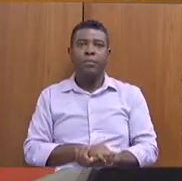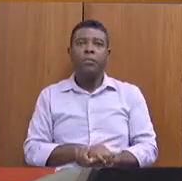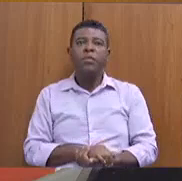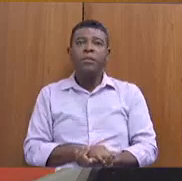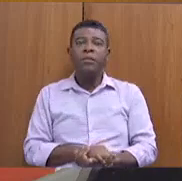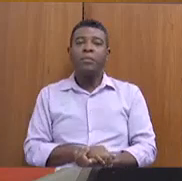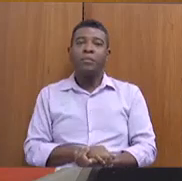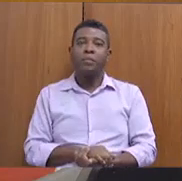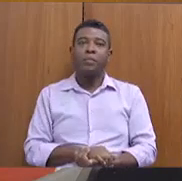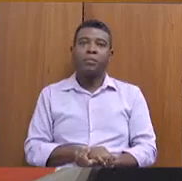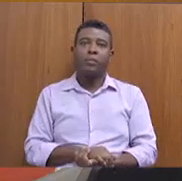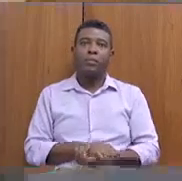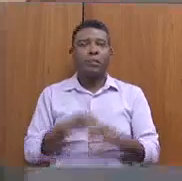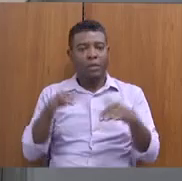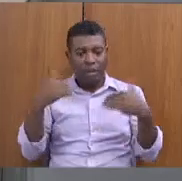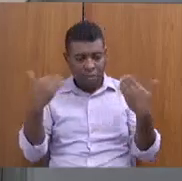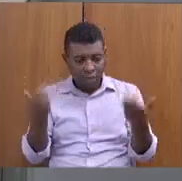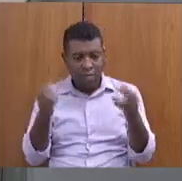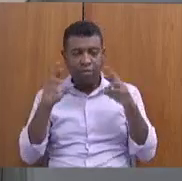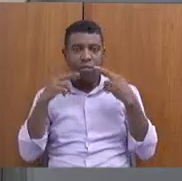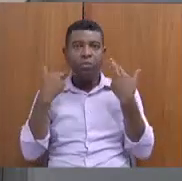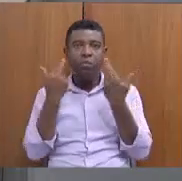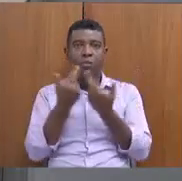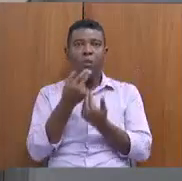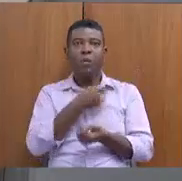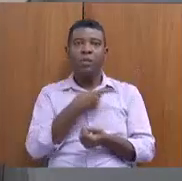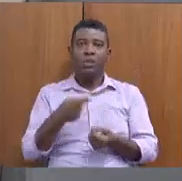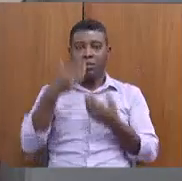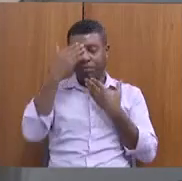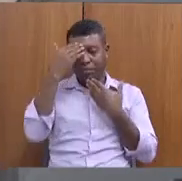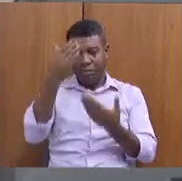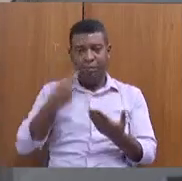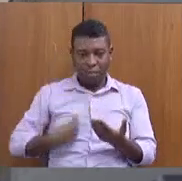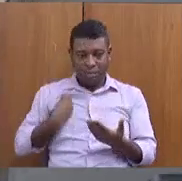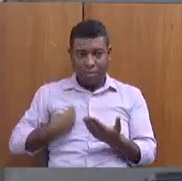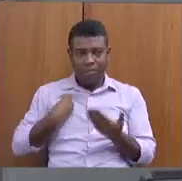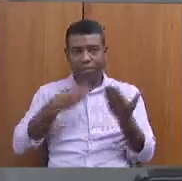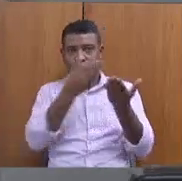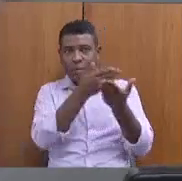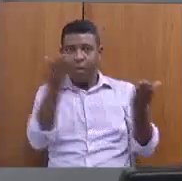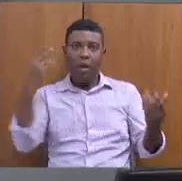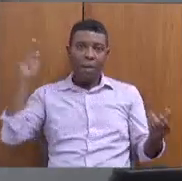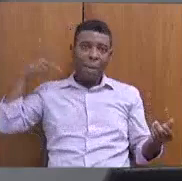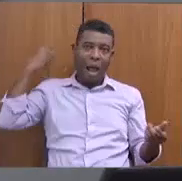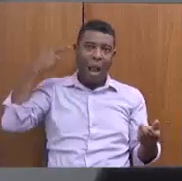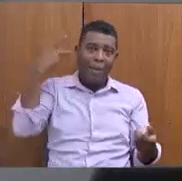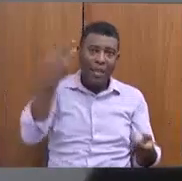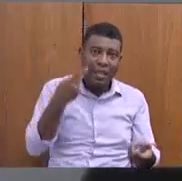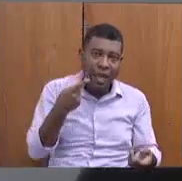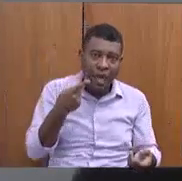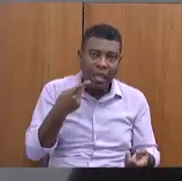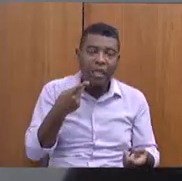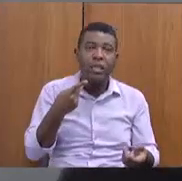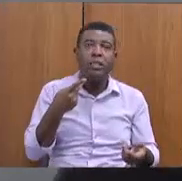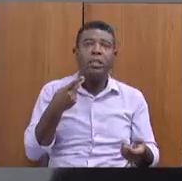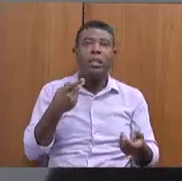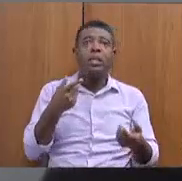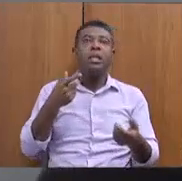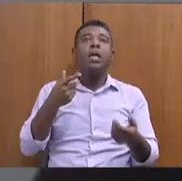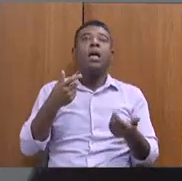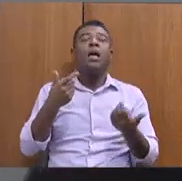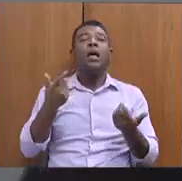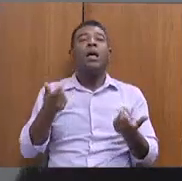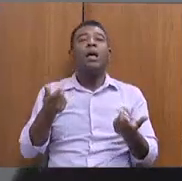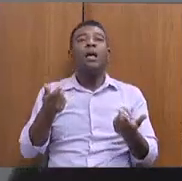Cumprida a finalidade da reunião, a presidência agradece a presença dos parlamentares e convoca... E dá convocada e